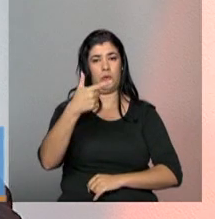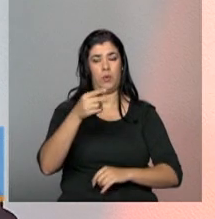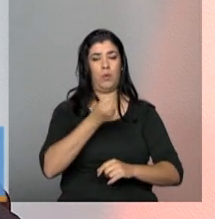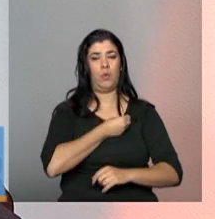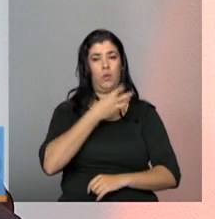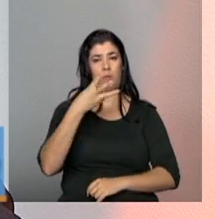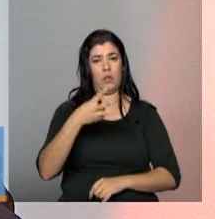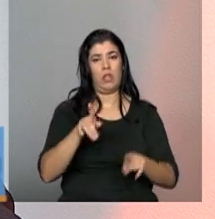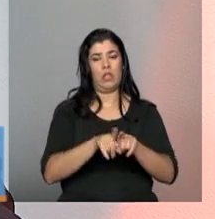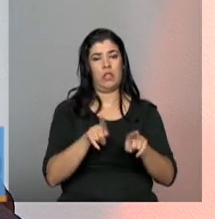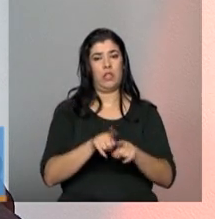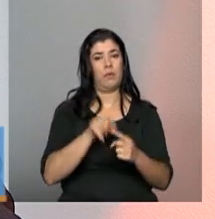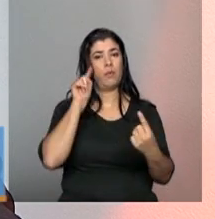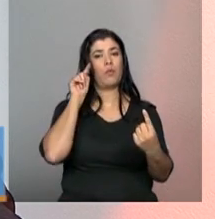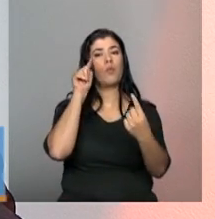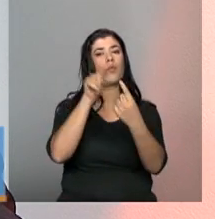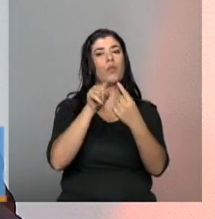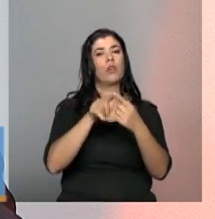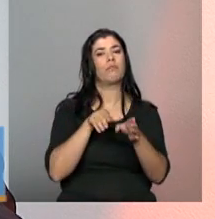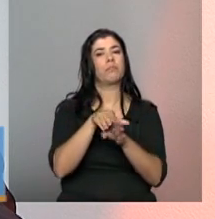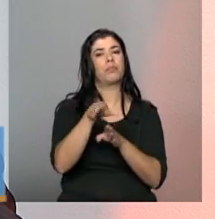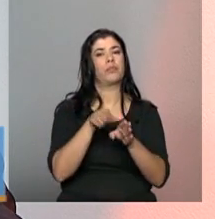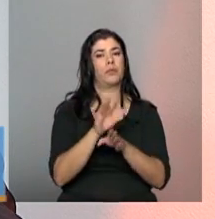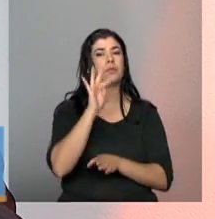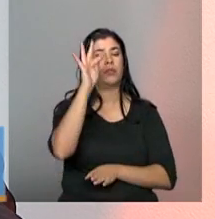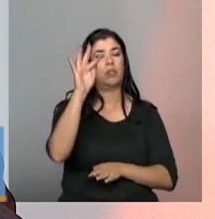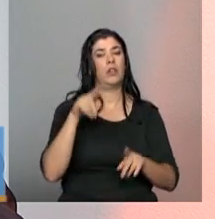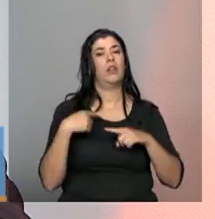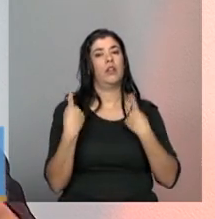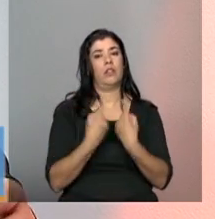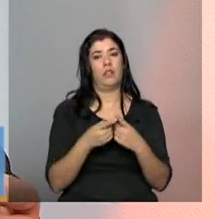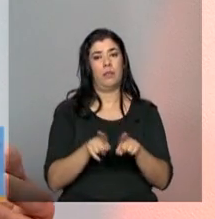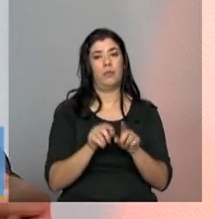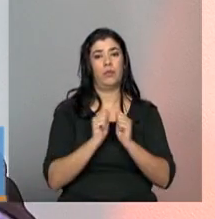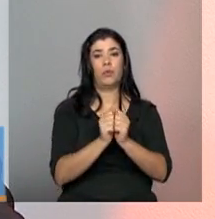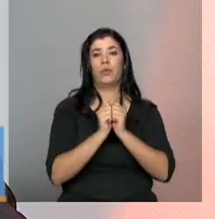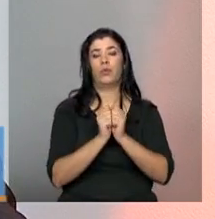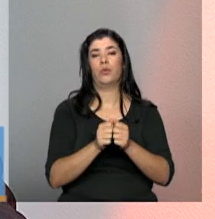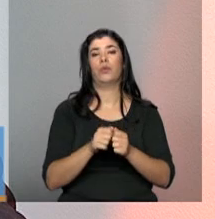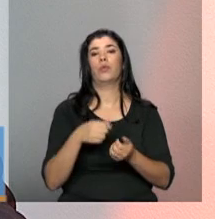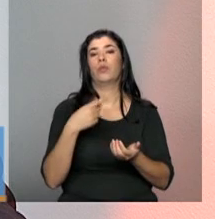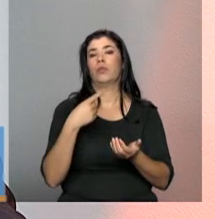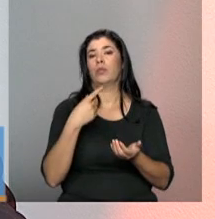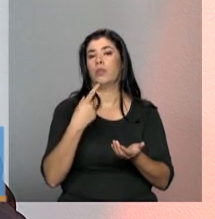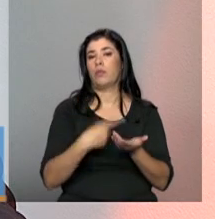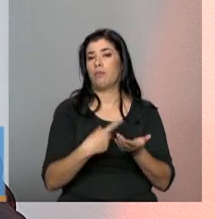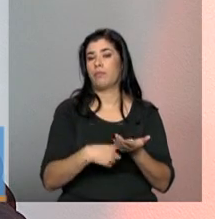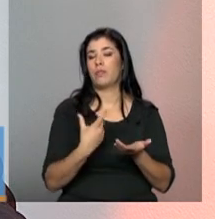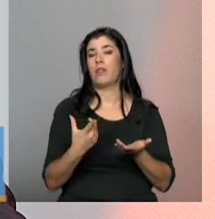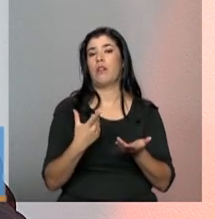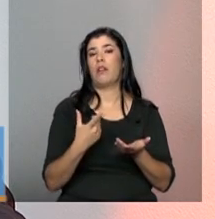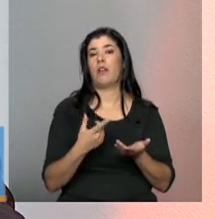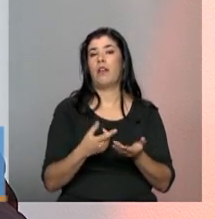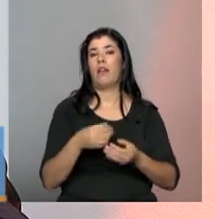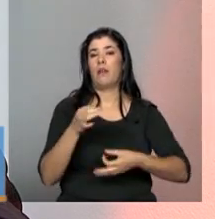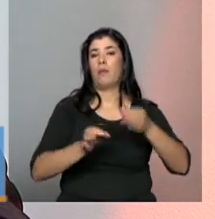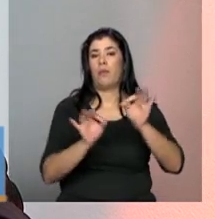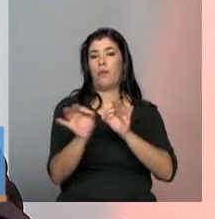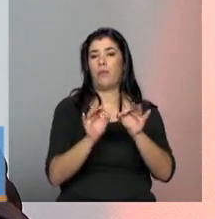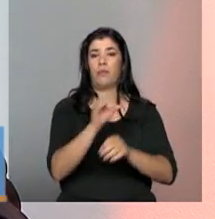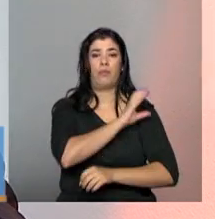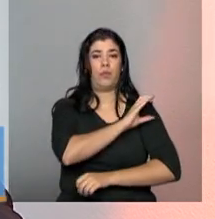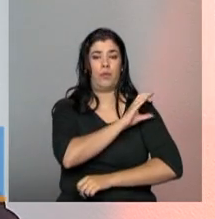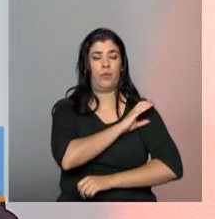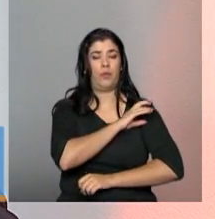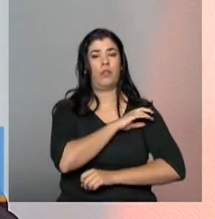que apontam as outras orientações, nós vamos, em conformidade com as produções que a Comissão Organizadora da